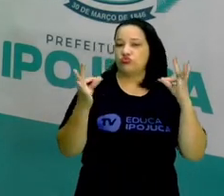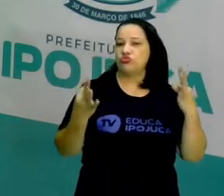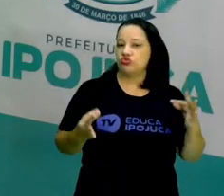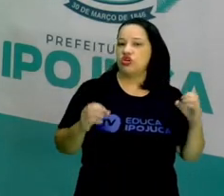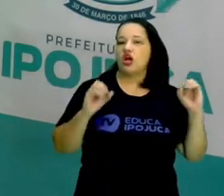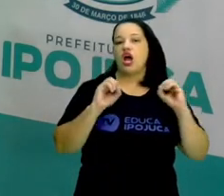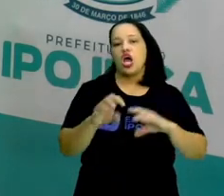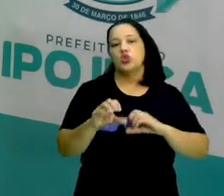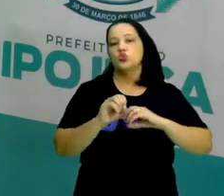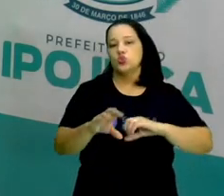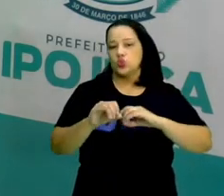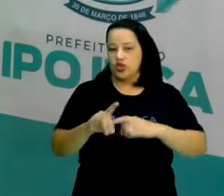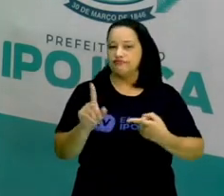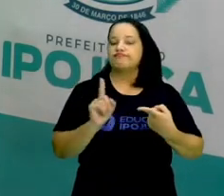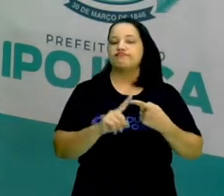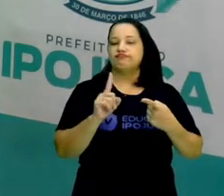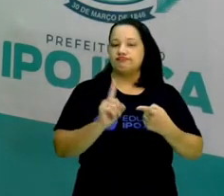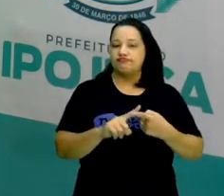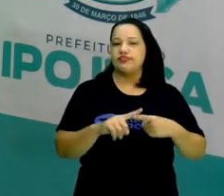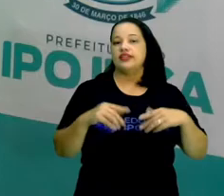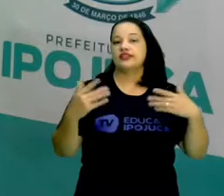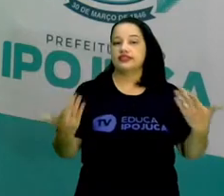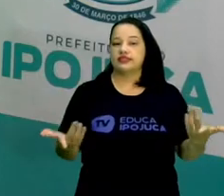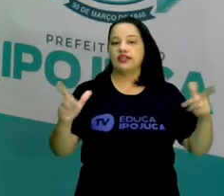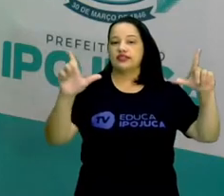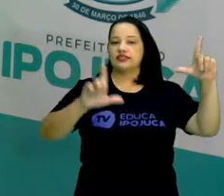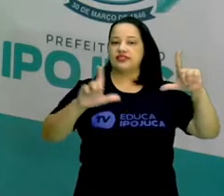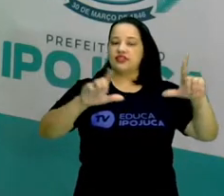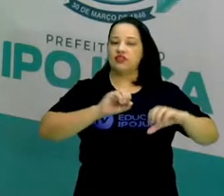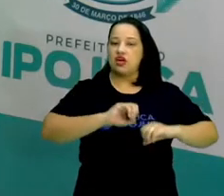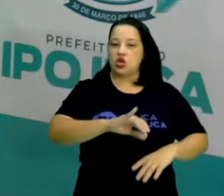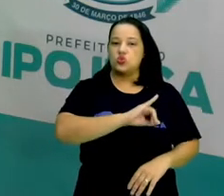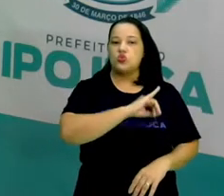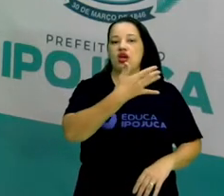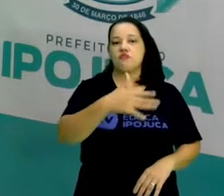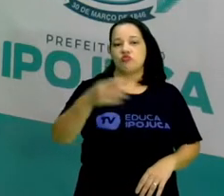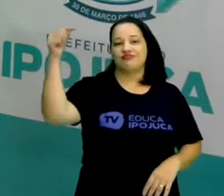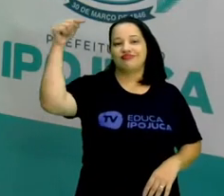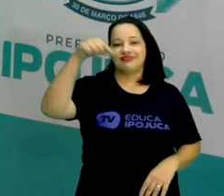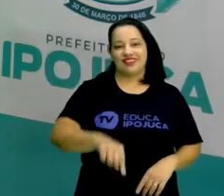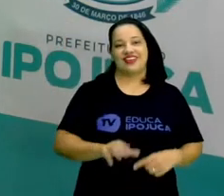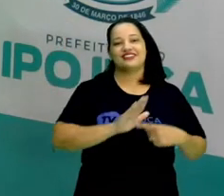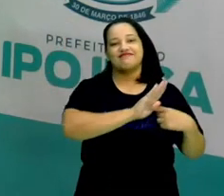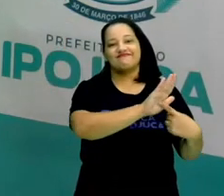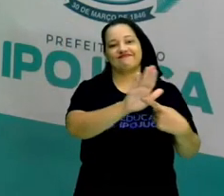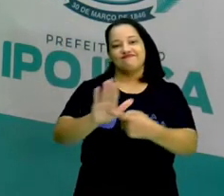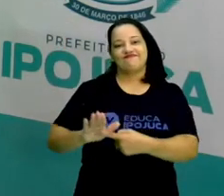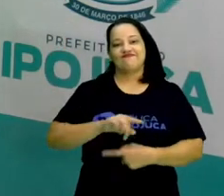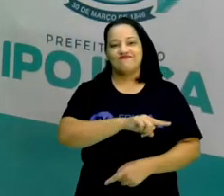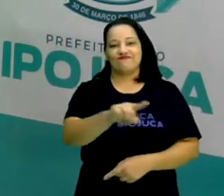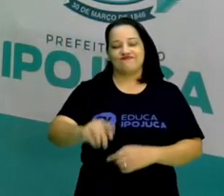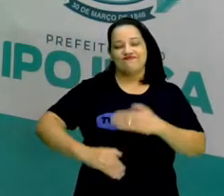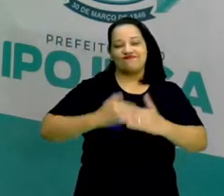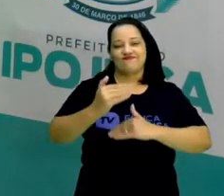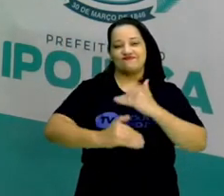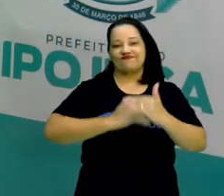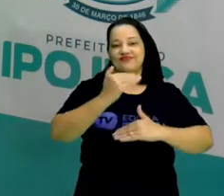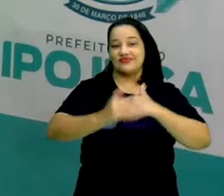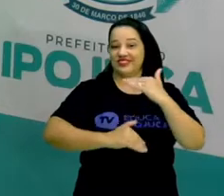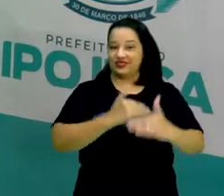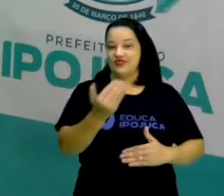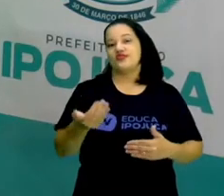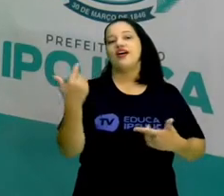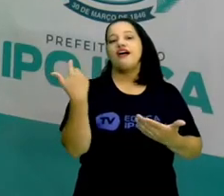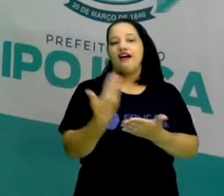na educação também. Por isso, a TV Educa de Ipojuca está aqui presente em desenvolvimento de